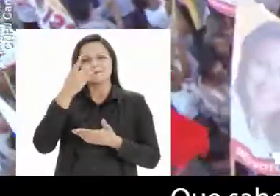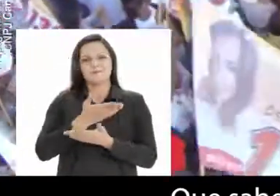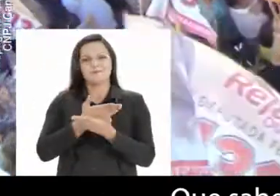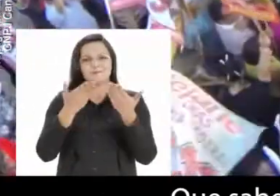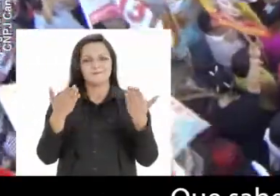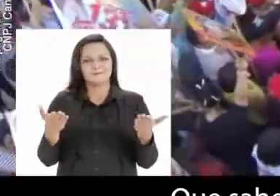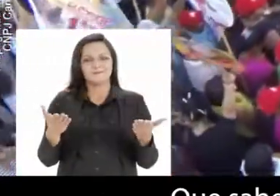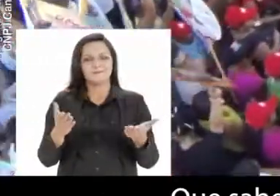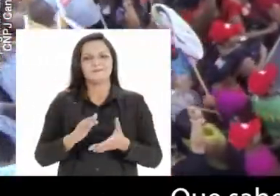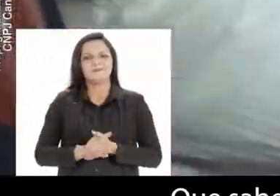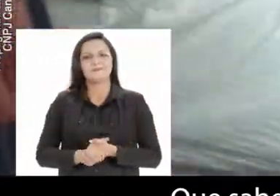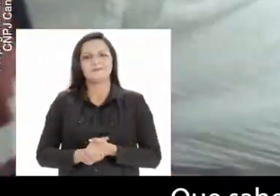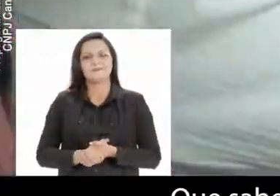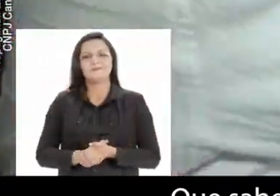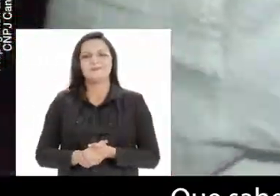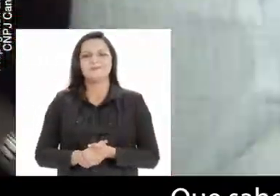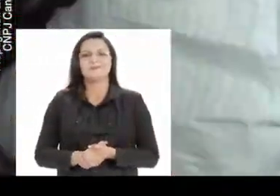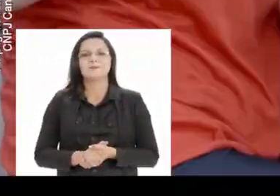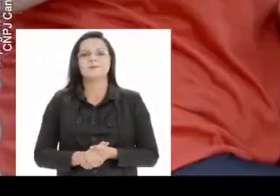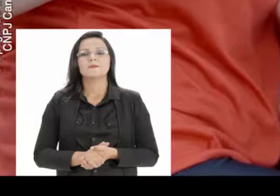Wellington do povo.